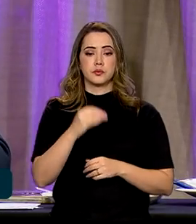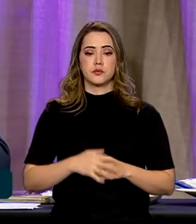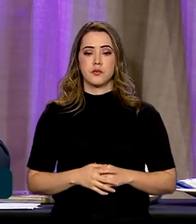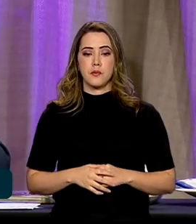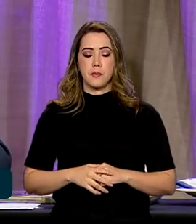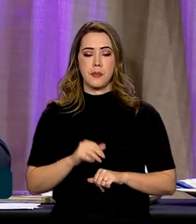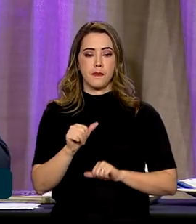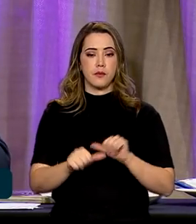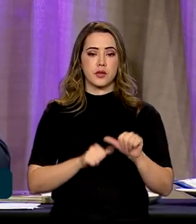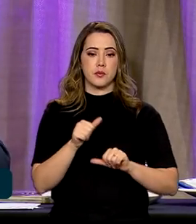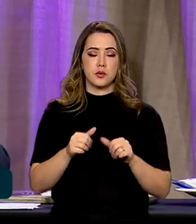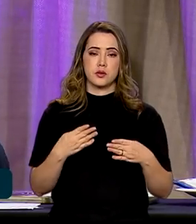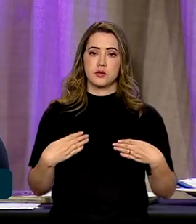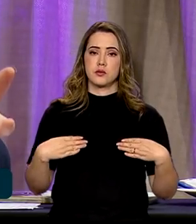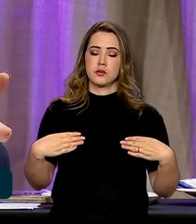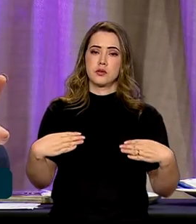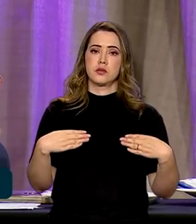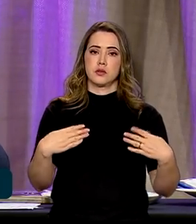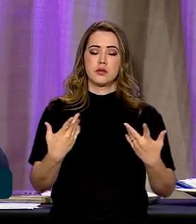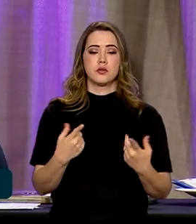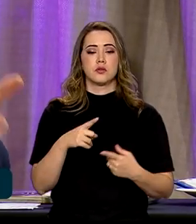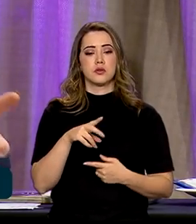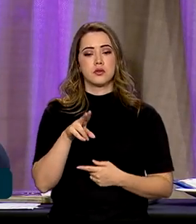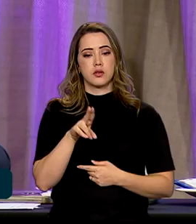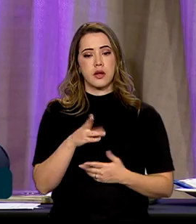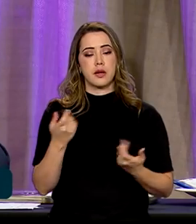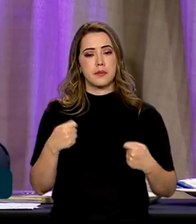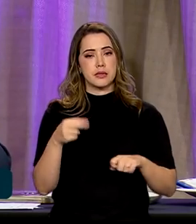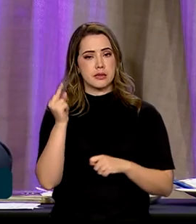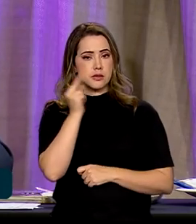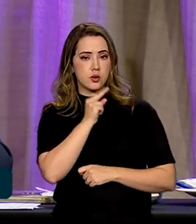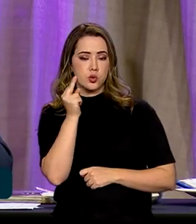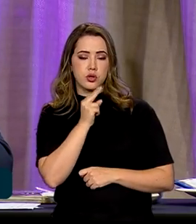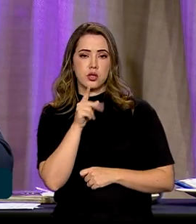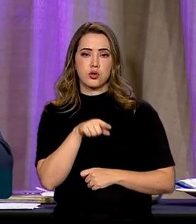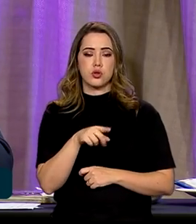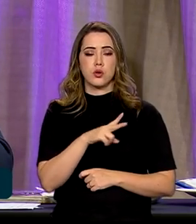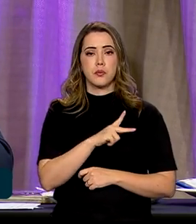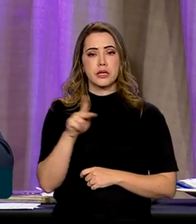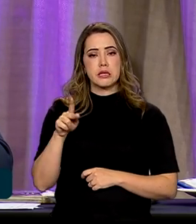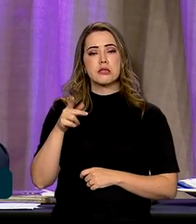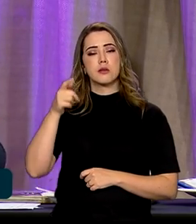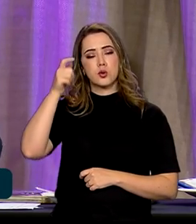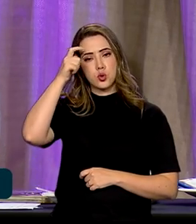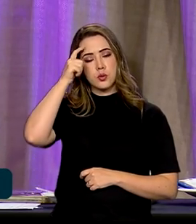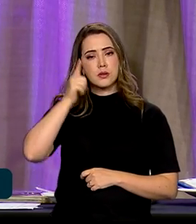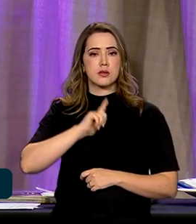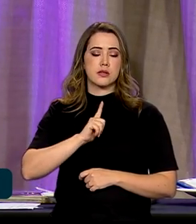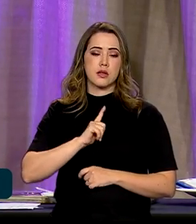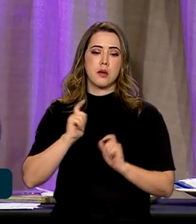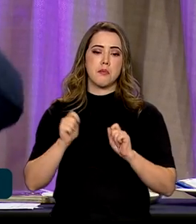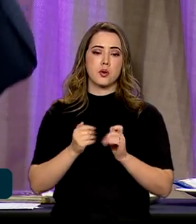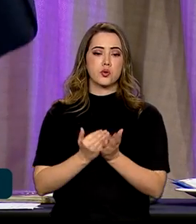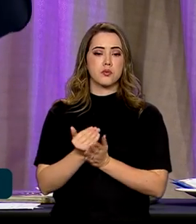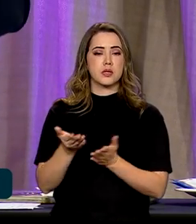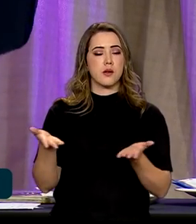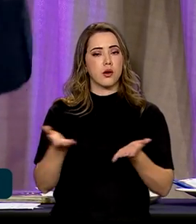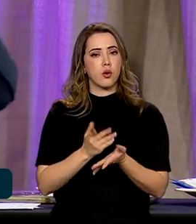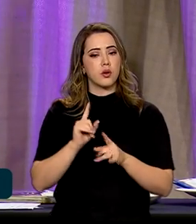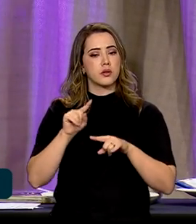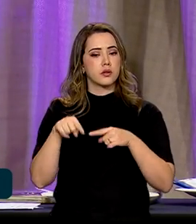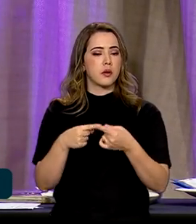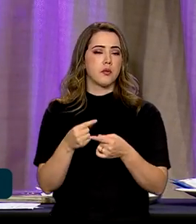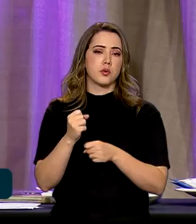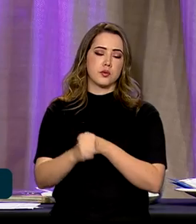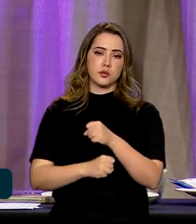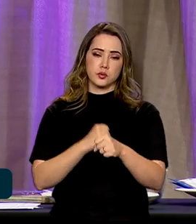ministerial, mini reforma ministerial, ela urge, ela se faz necessária. O presidente tem consciência disso. Pode começar agora e depois, no